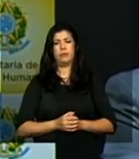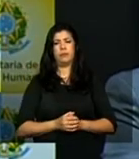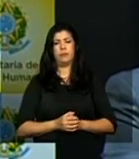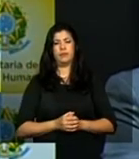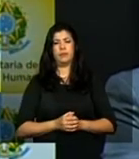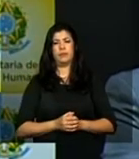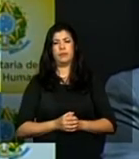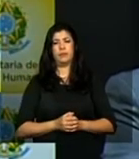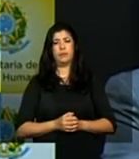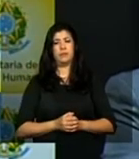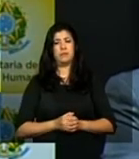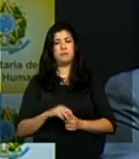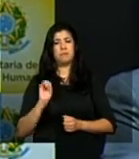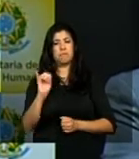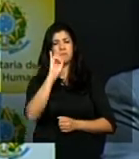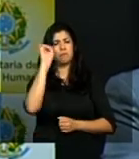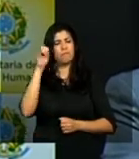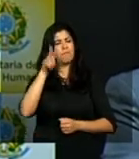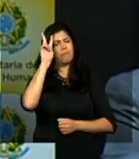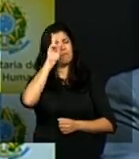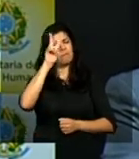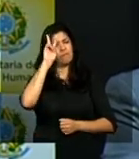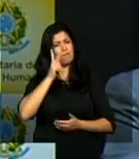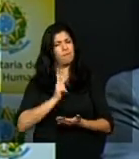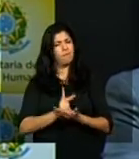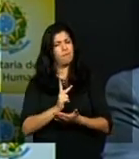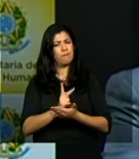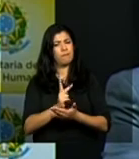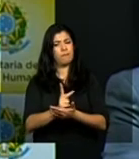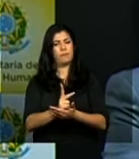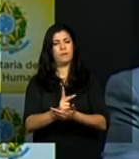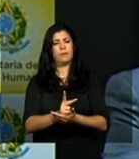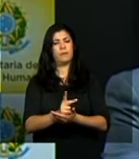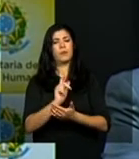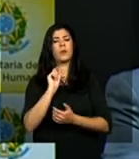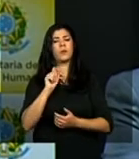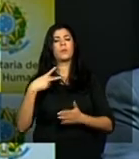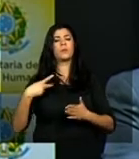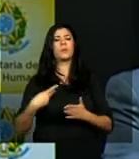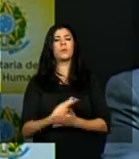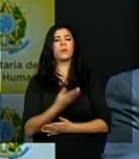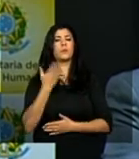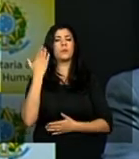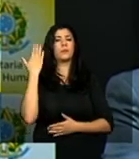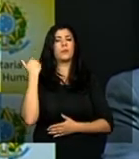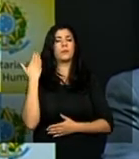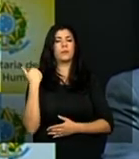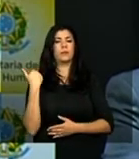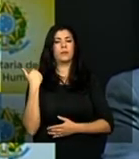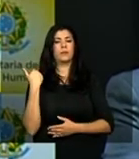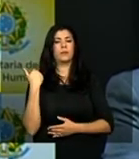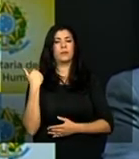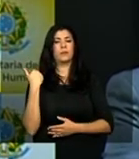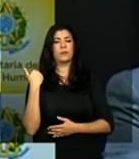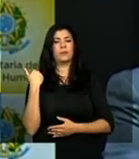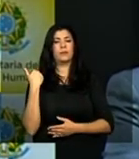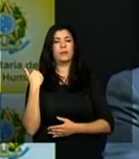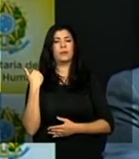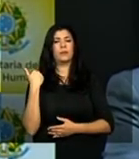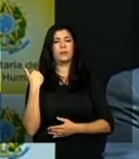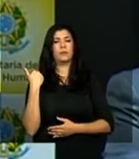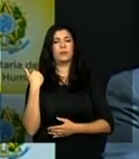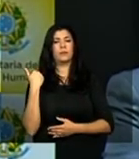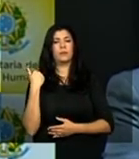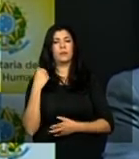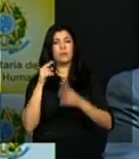lembrar sempre do que aconteceu com olhos